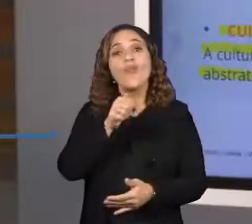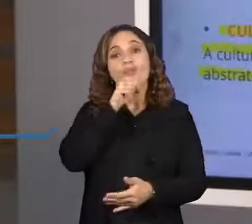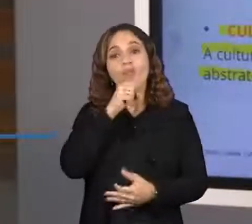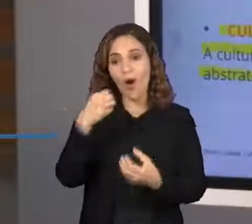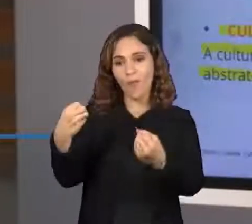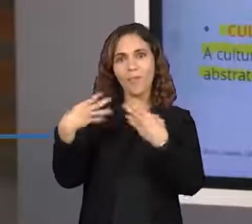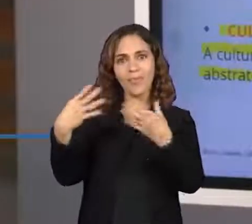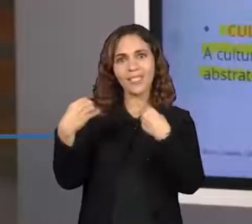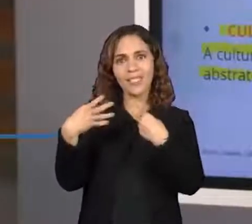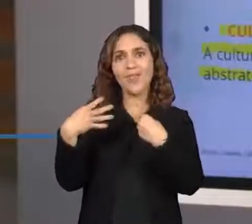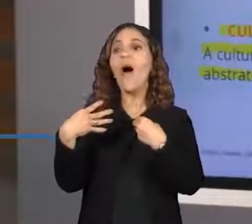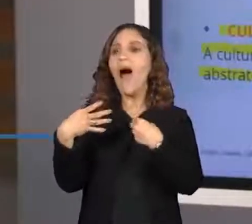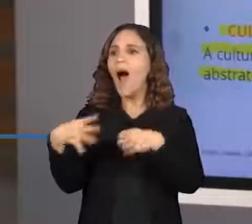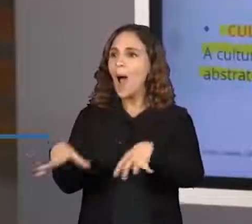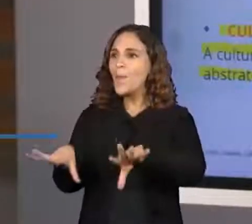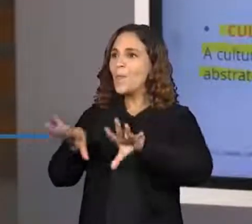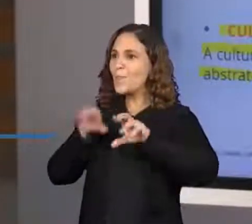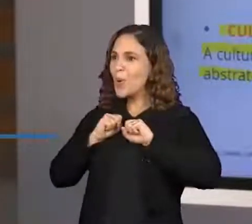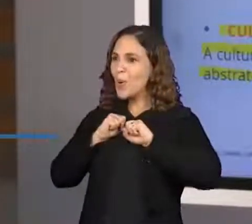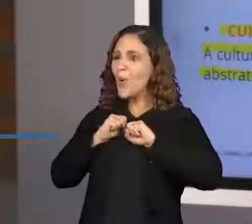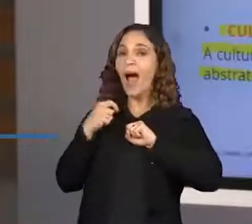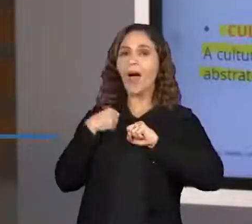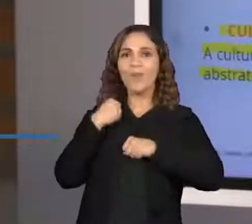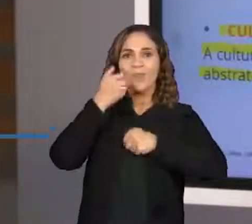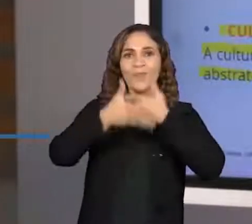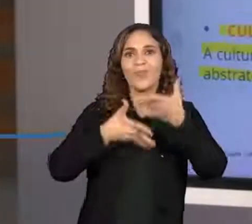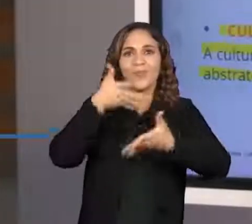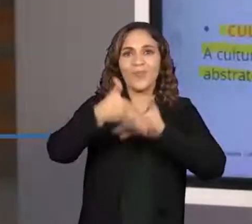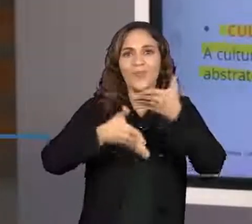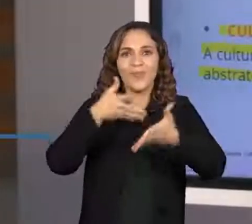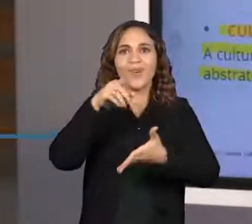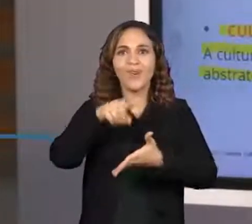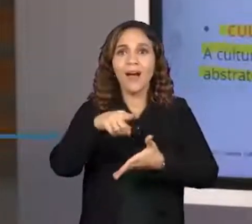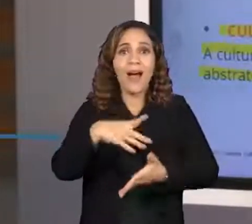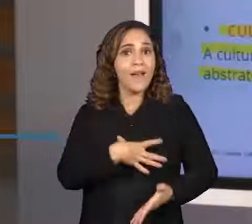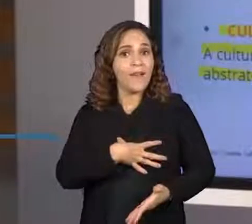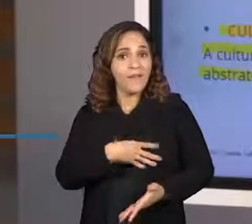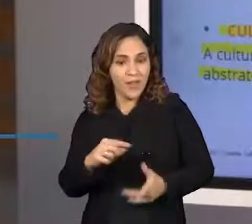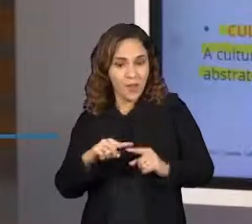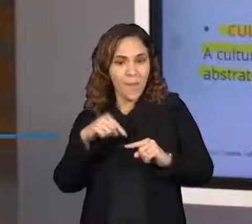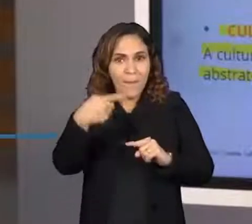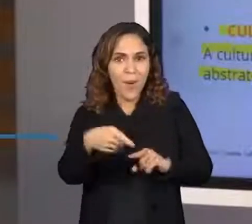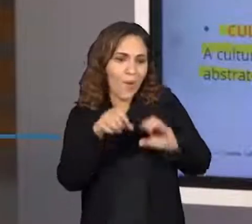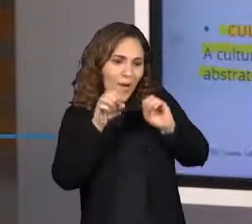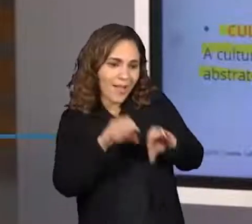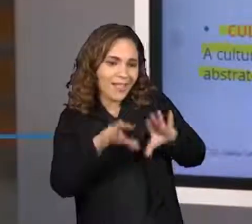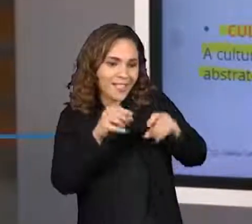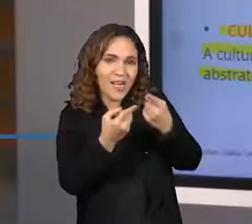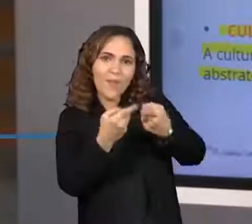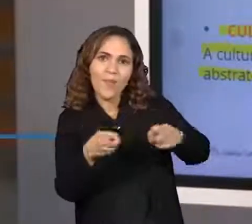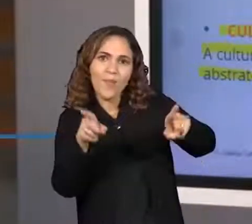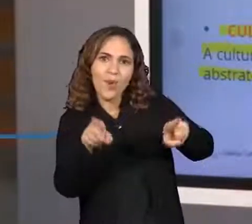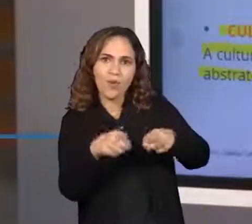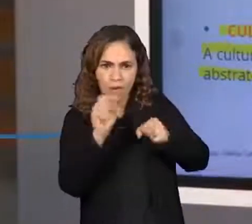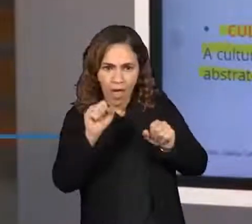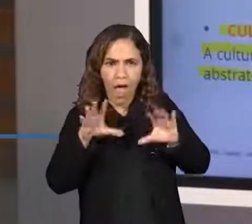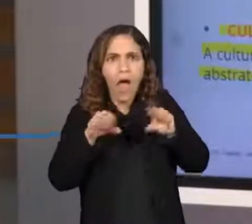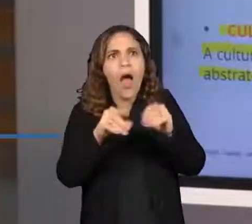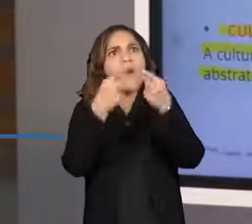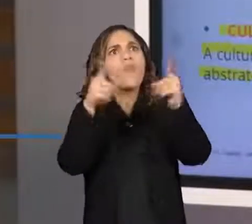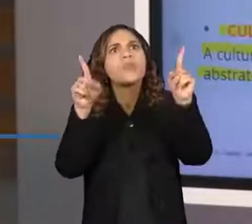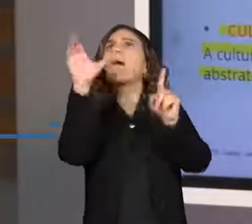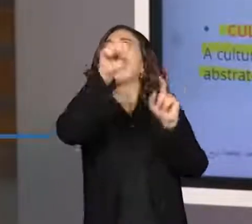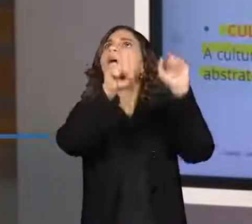aprendeu com a mãe dela. E assim foi passando de geração para geração. Eu consigo tocar